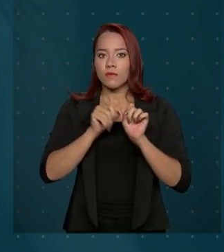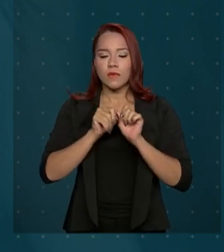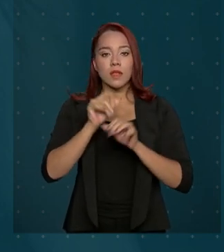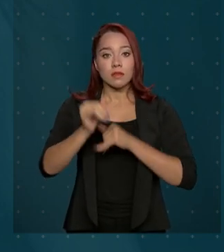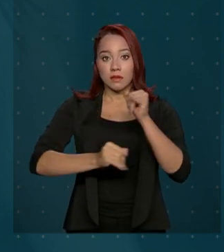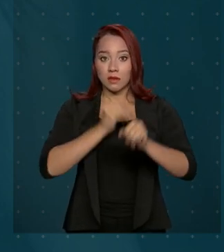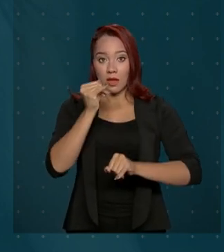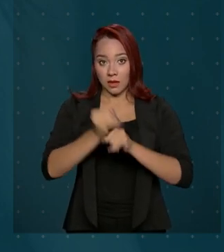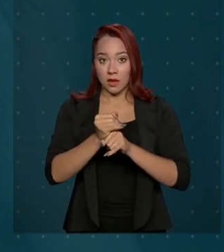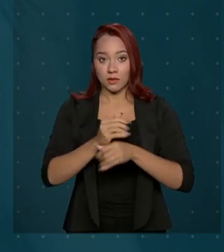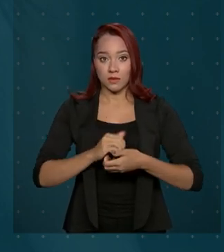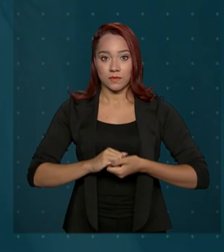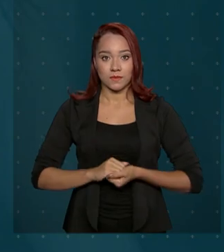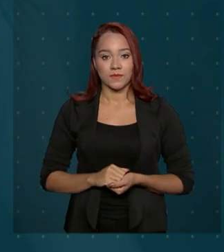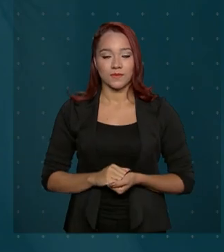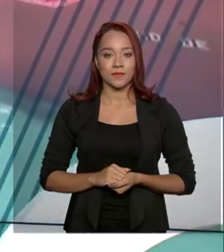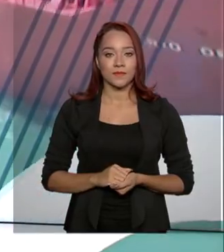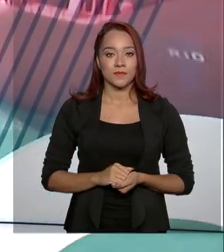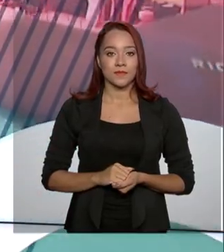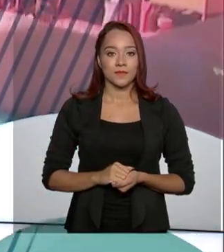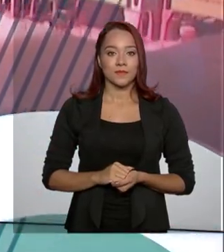.gov.br.